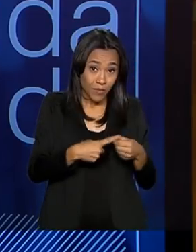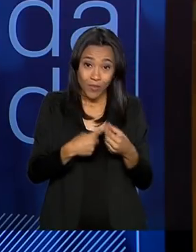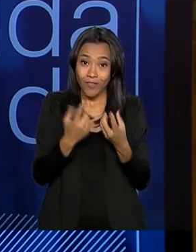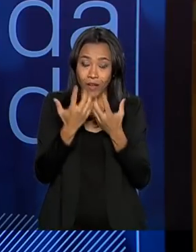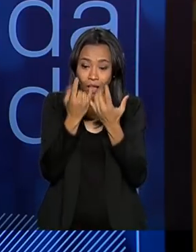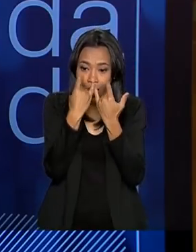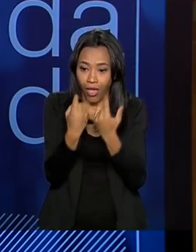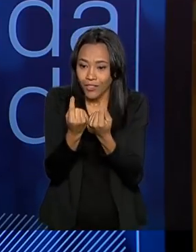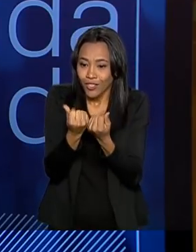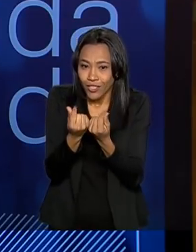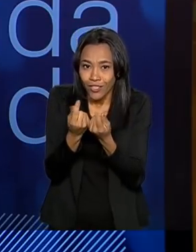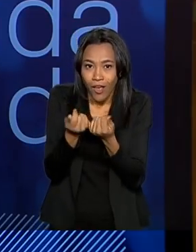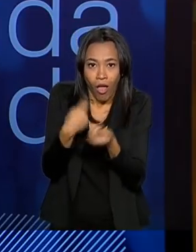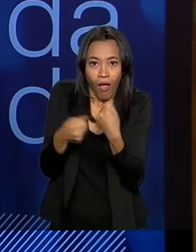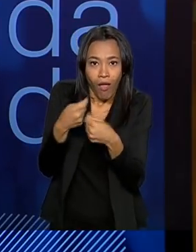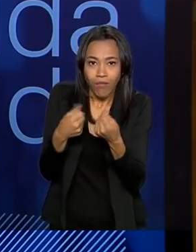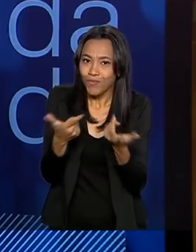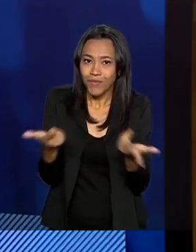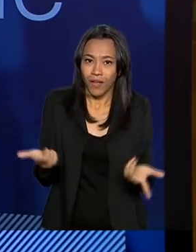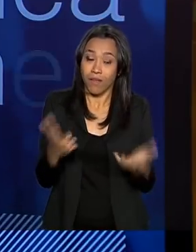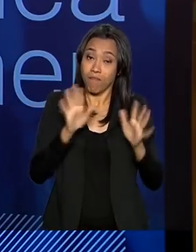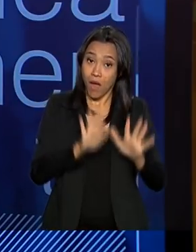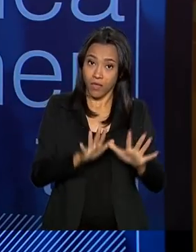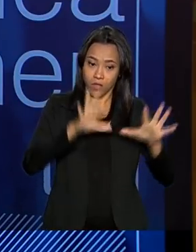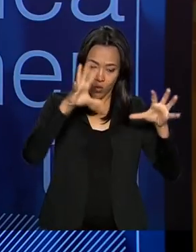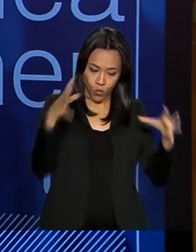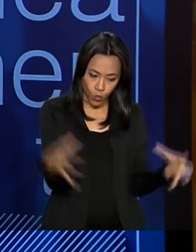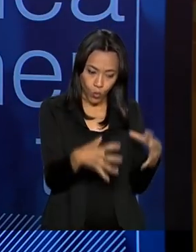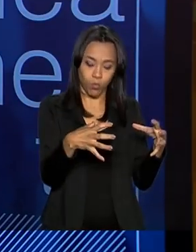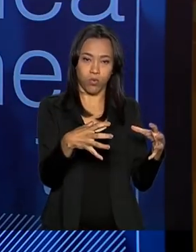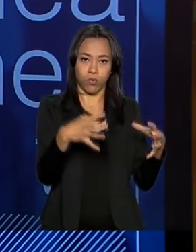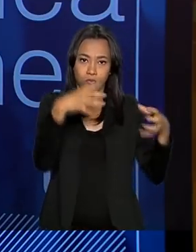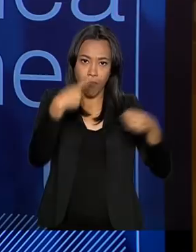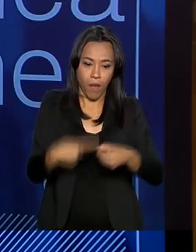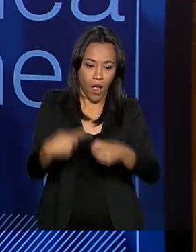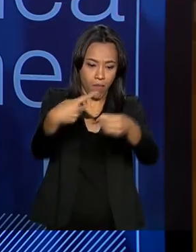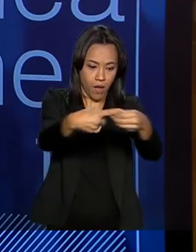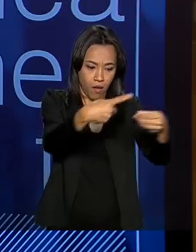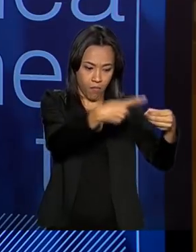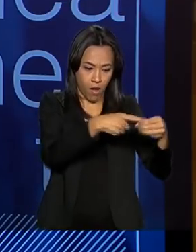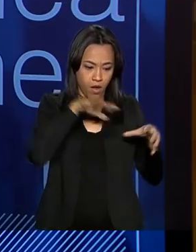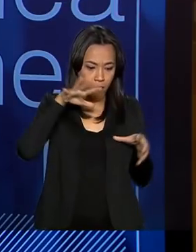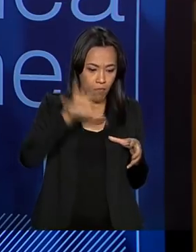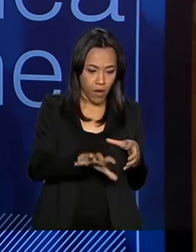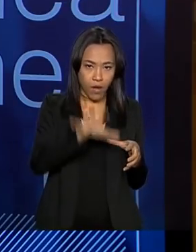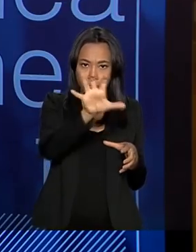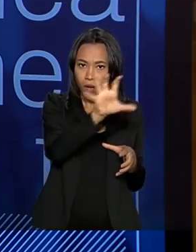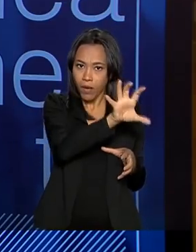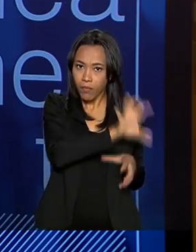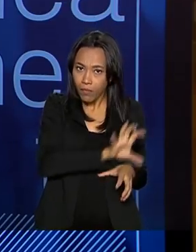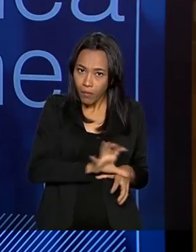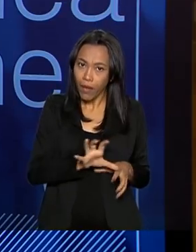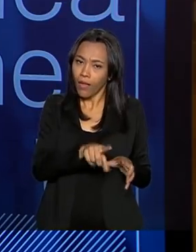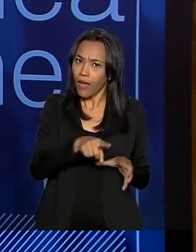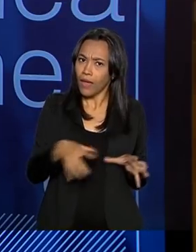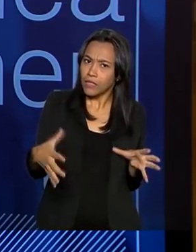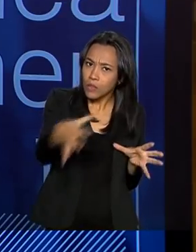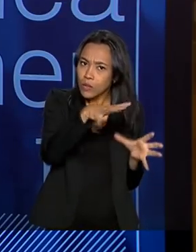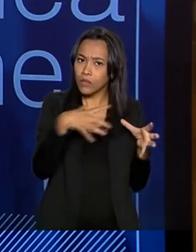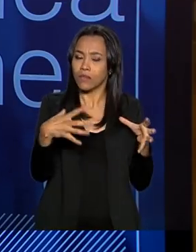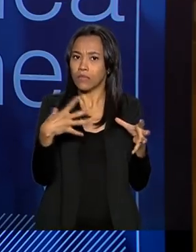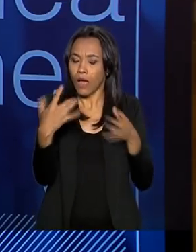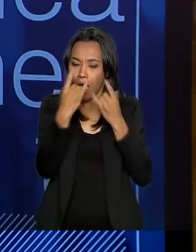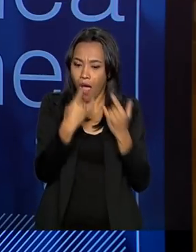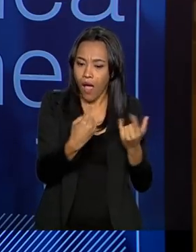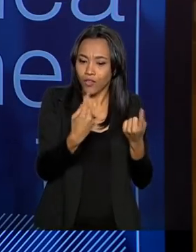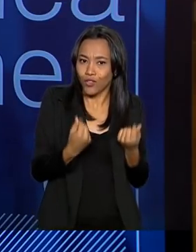econômica. Com a ideia da regionalização, criação de micro-regiões em que municípios que tenham maior atratividade